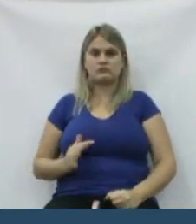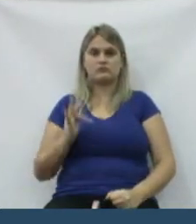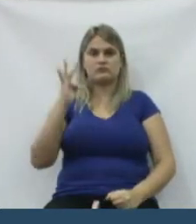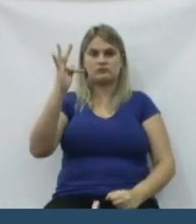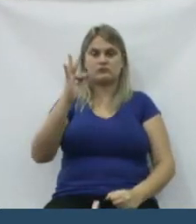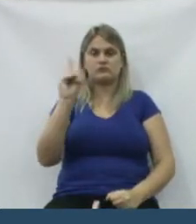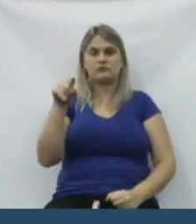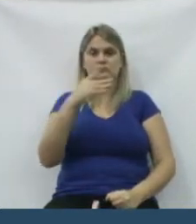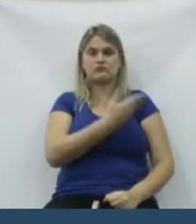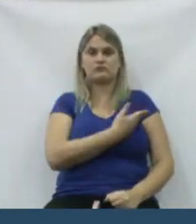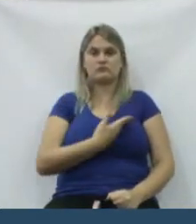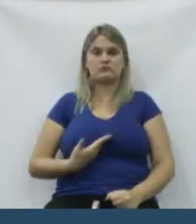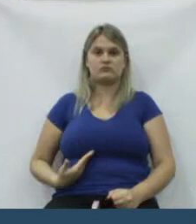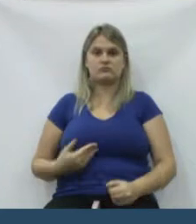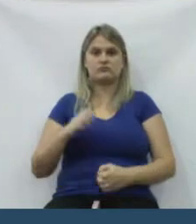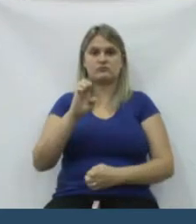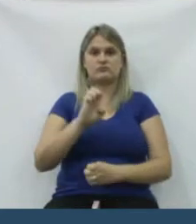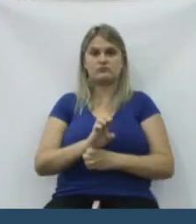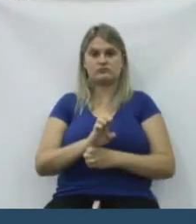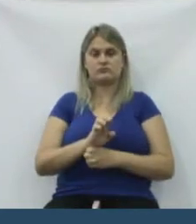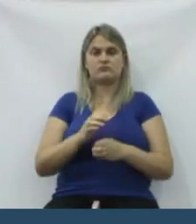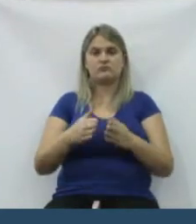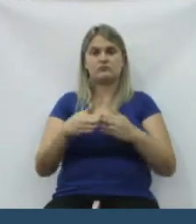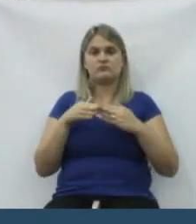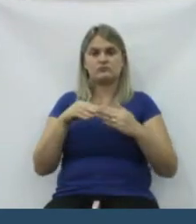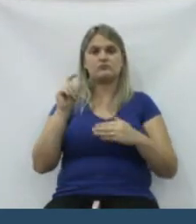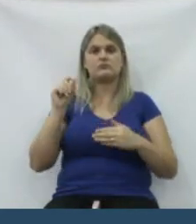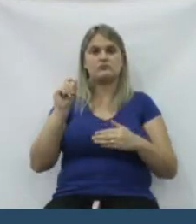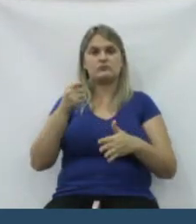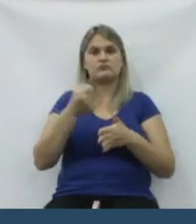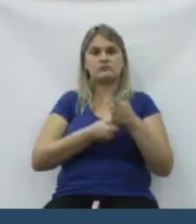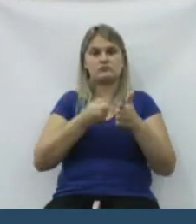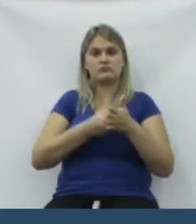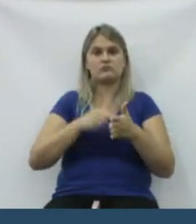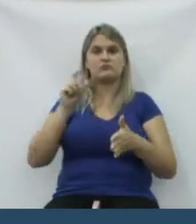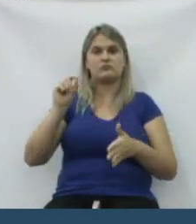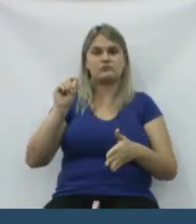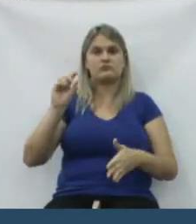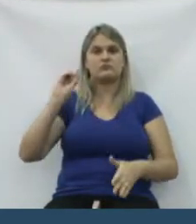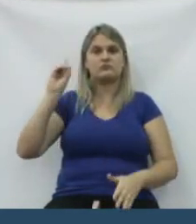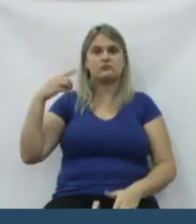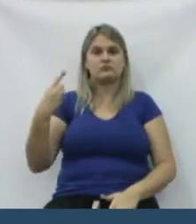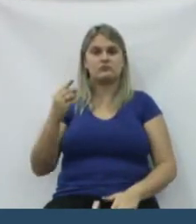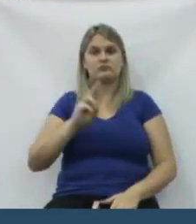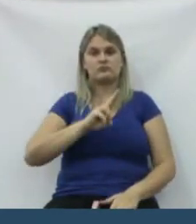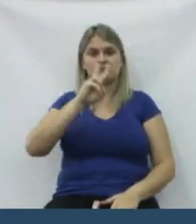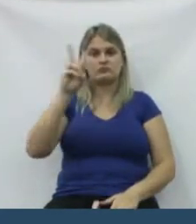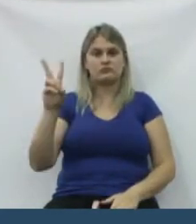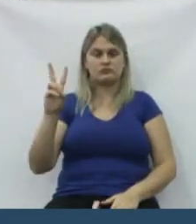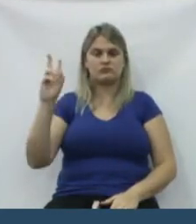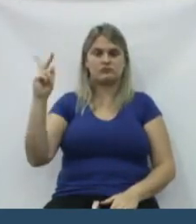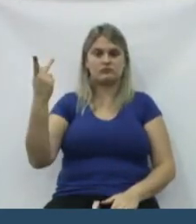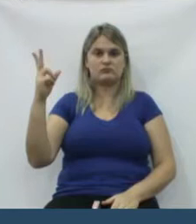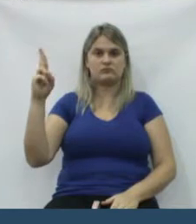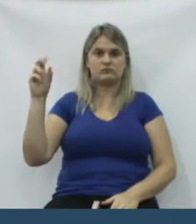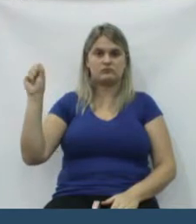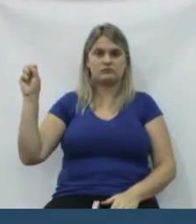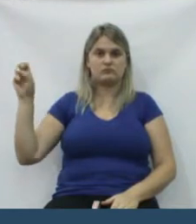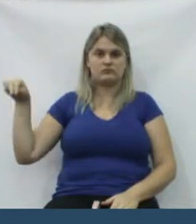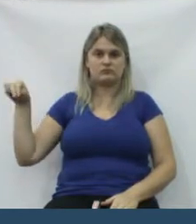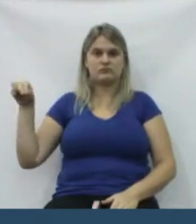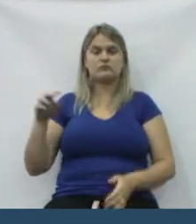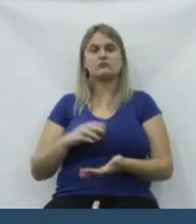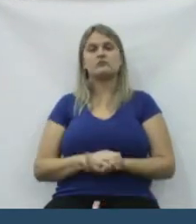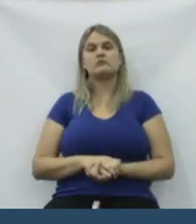federal, pelo governo estadual. a pedido de quem, a luta de quem? O deputado de União da Vitória, o